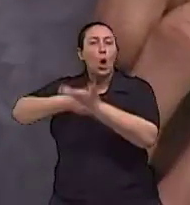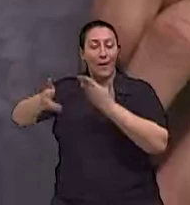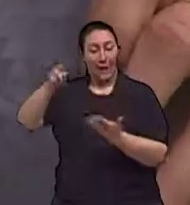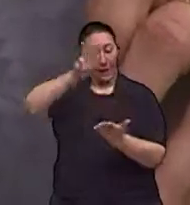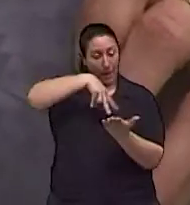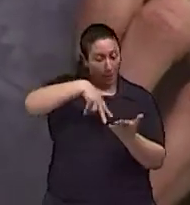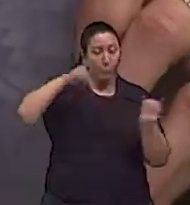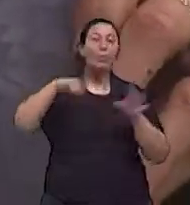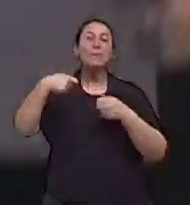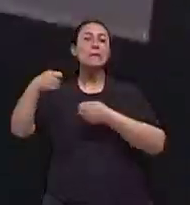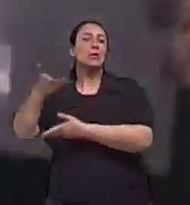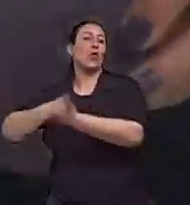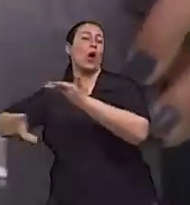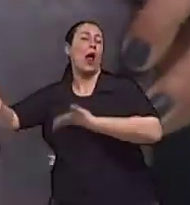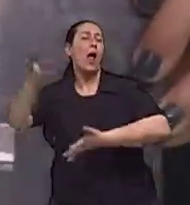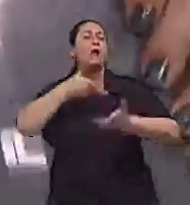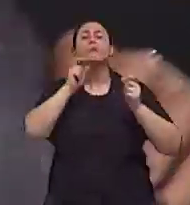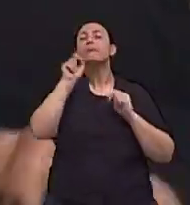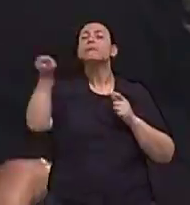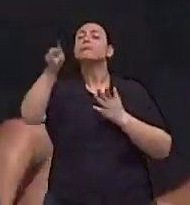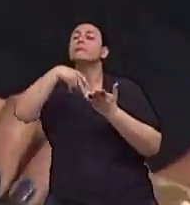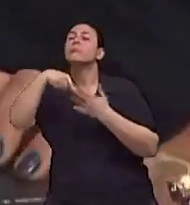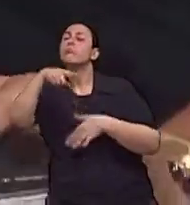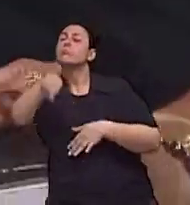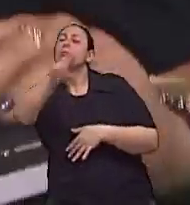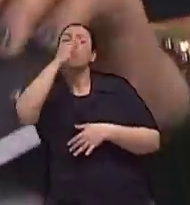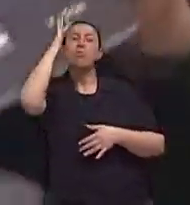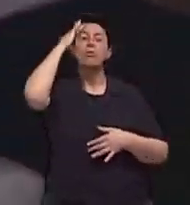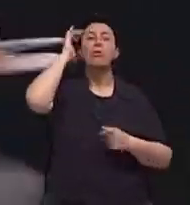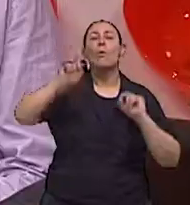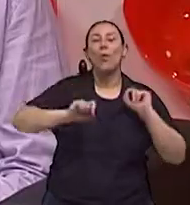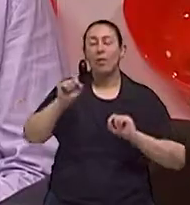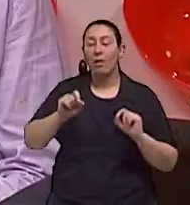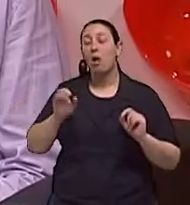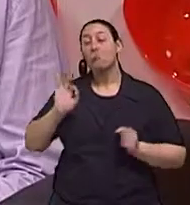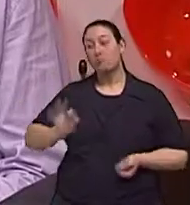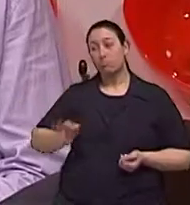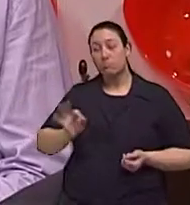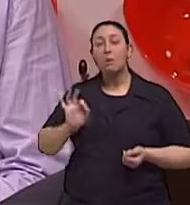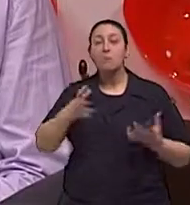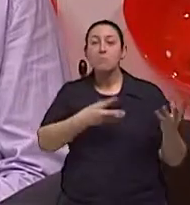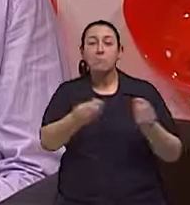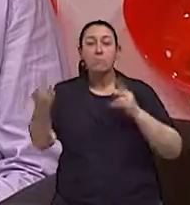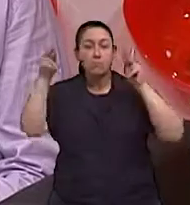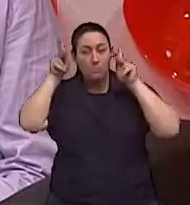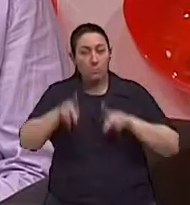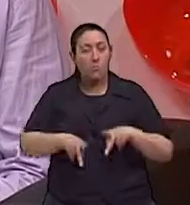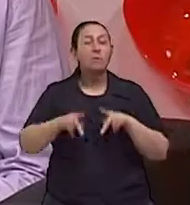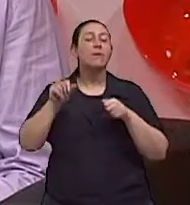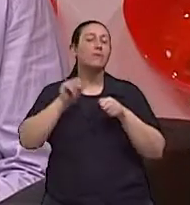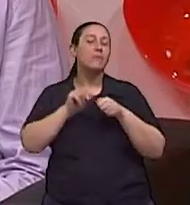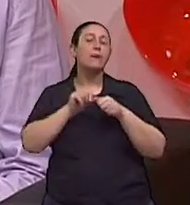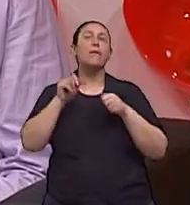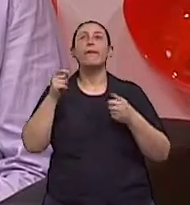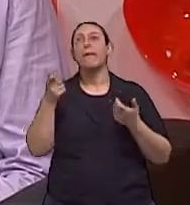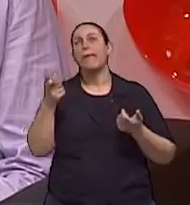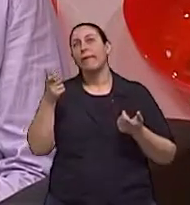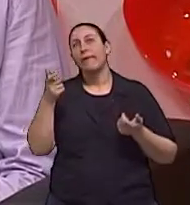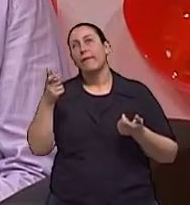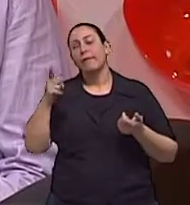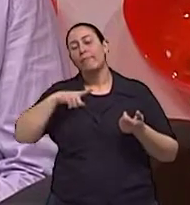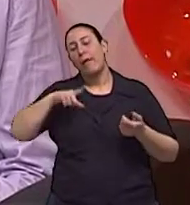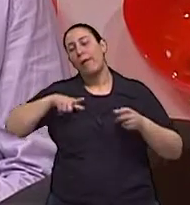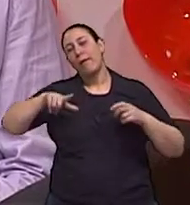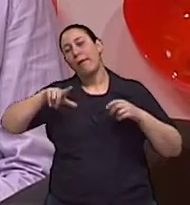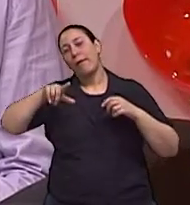leram Exatamente Aí esse livro também é uma oportunidade para isso É oportunidade, porque ele tem muita coisa ele tem resumos de casos Ah, isso